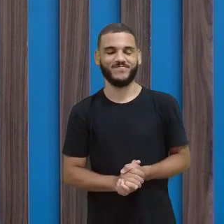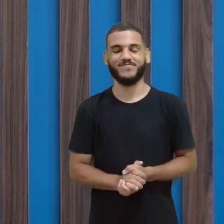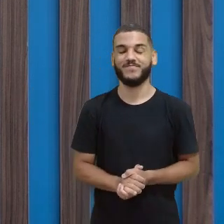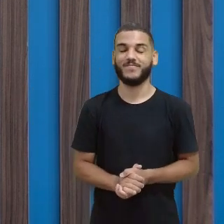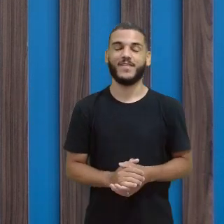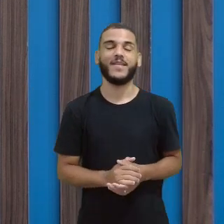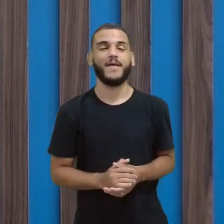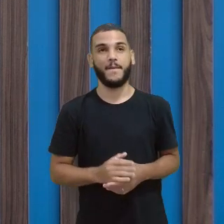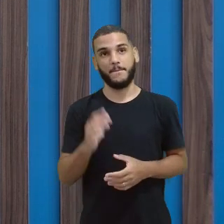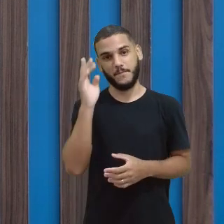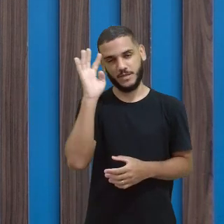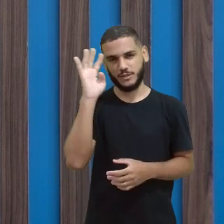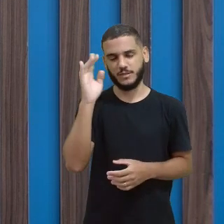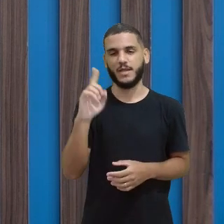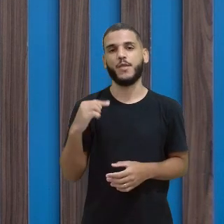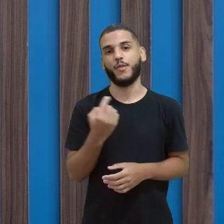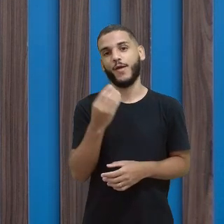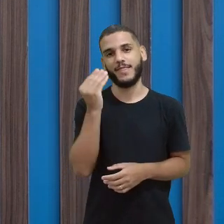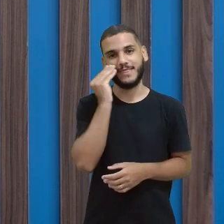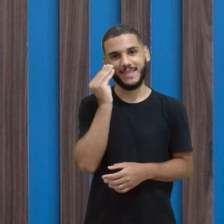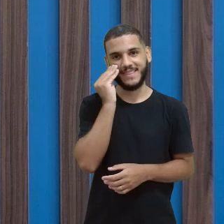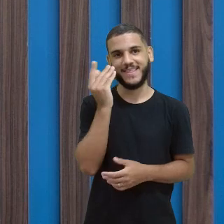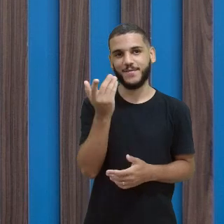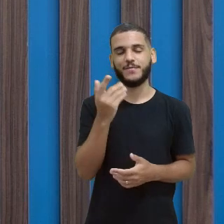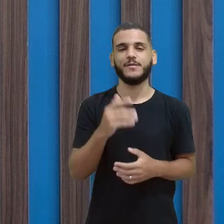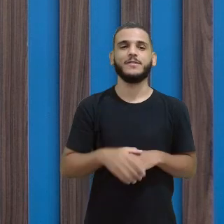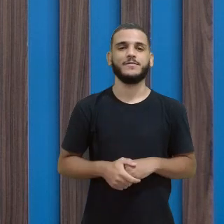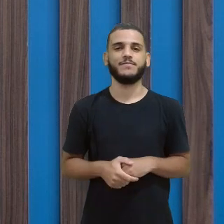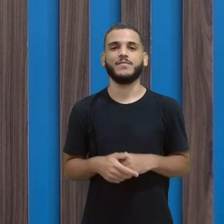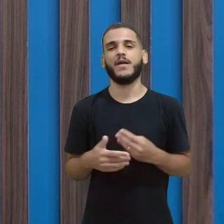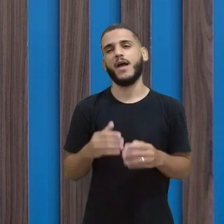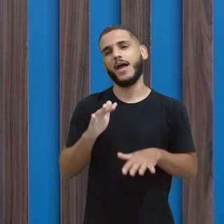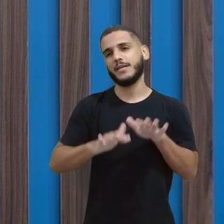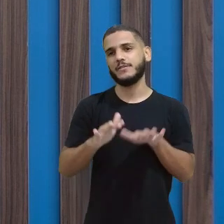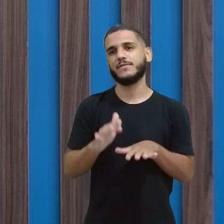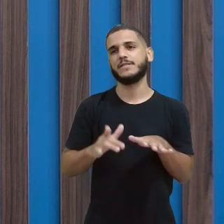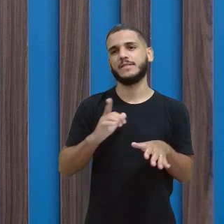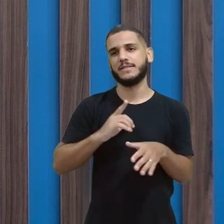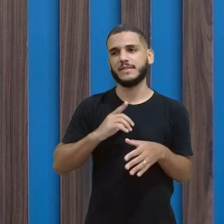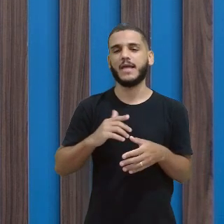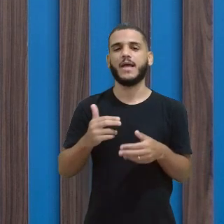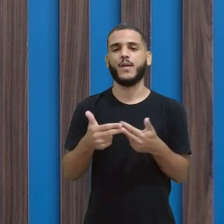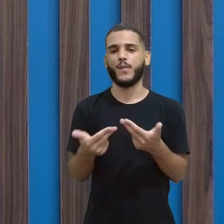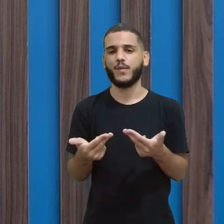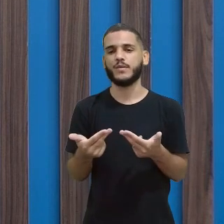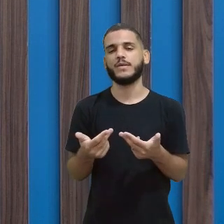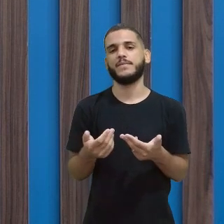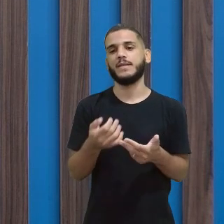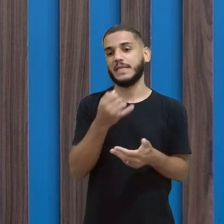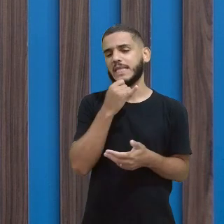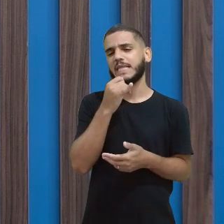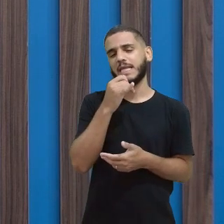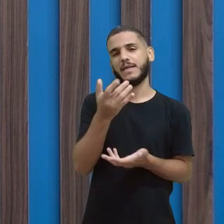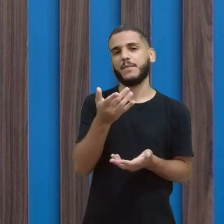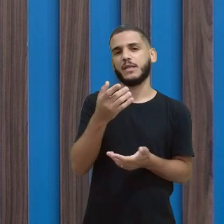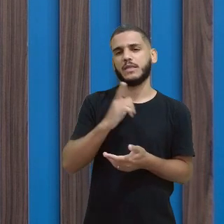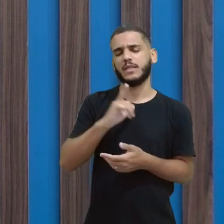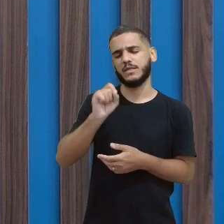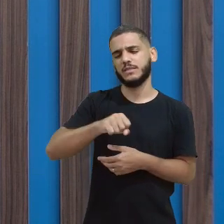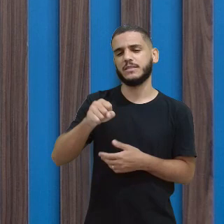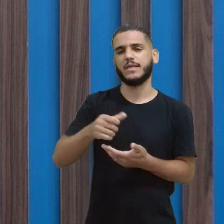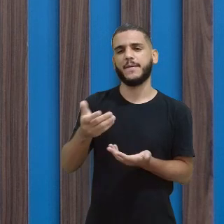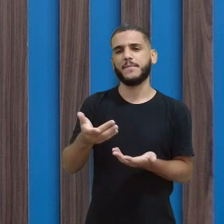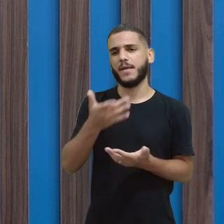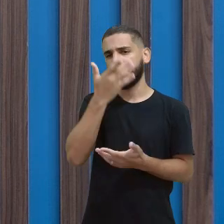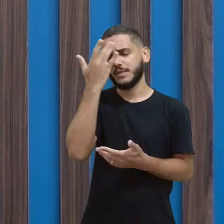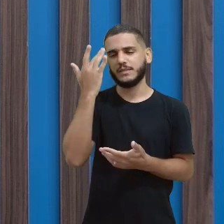tem hora que a gente tenta ser, né? Colocando aí, às vezes, até alguma coisa. Porque existe, Carol, né? A questão aí de quem gosta de se